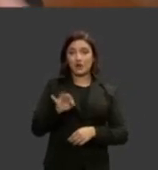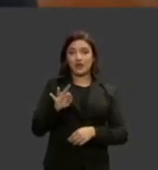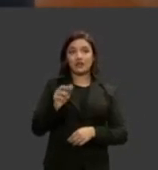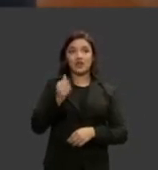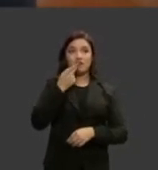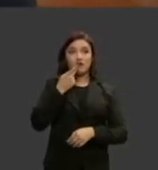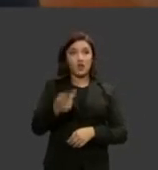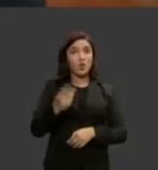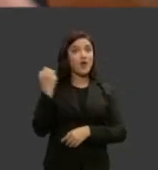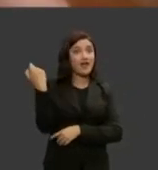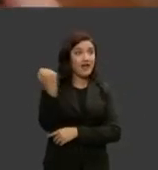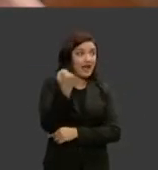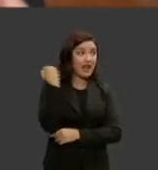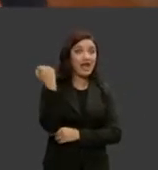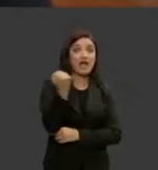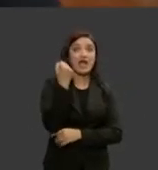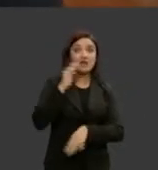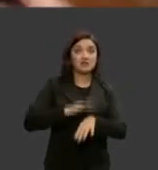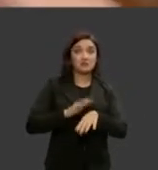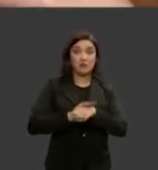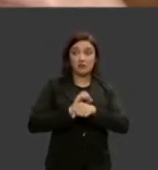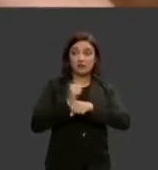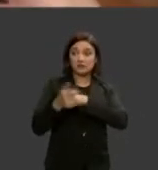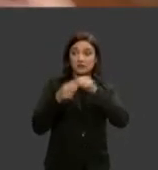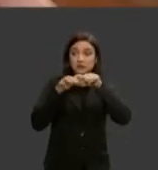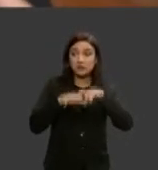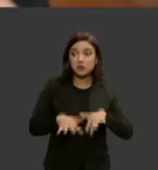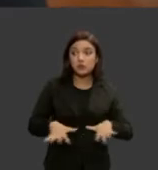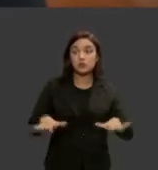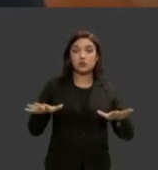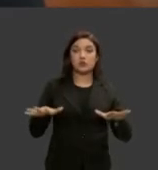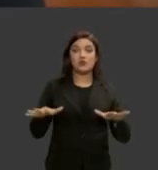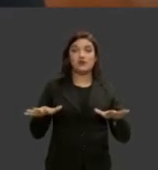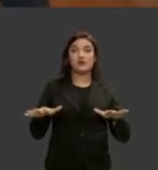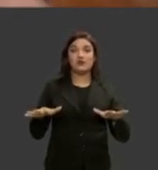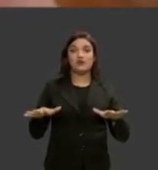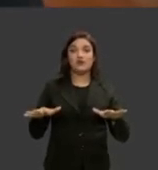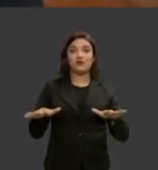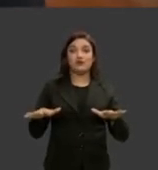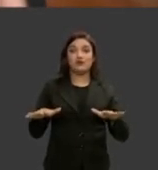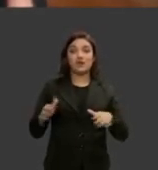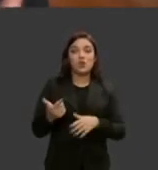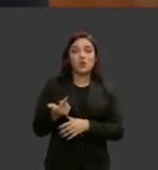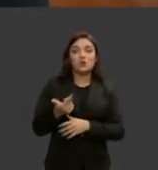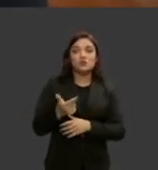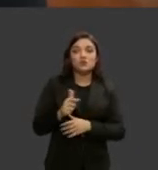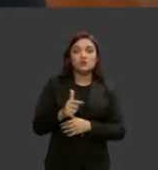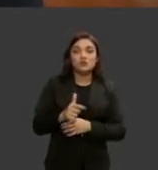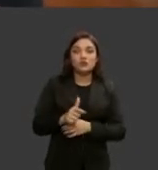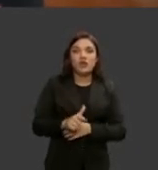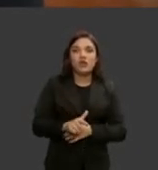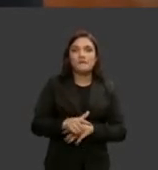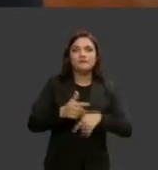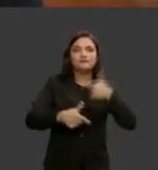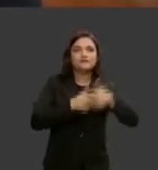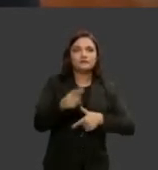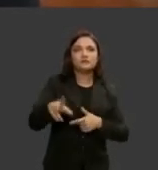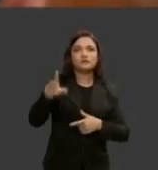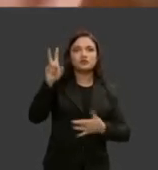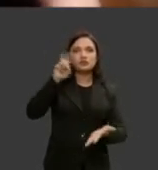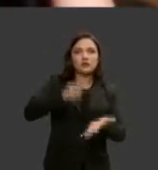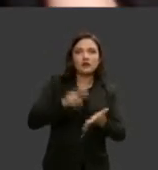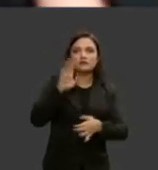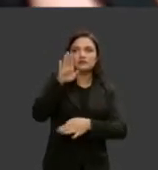grave essa situação da pandemia realmente e nós não temos mais a dupla tripla jornada de trabalho na verdade a gente tem um trabalho